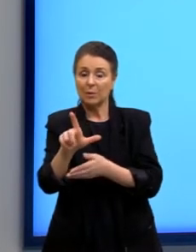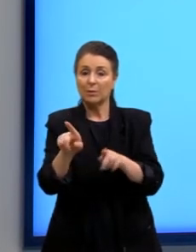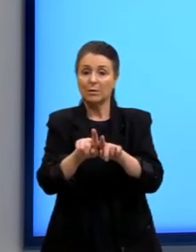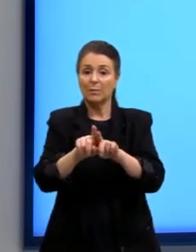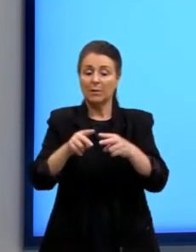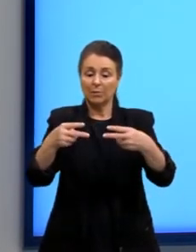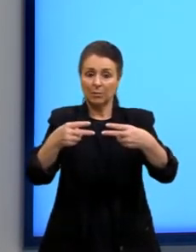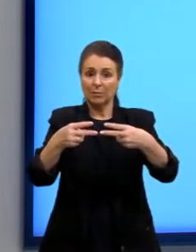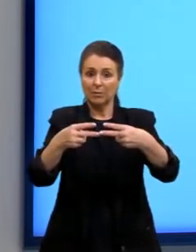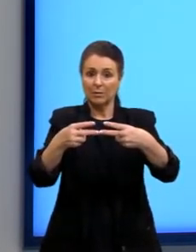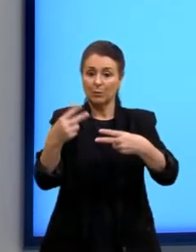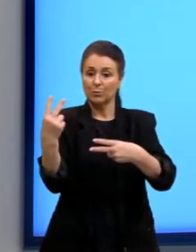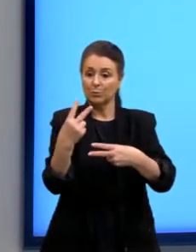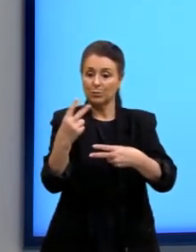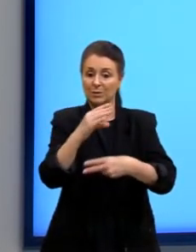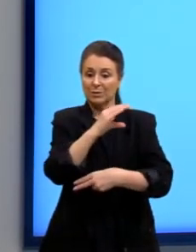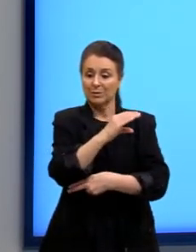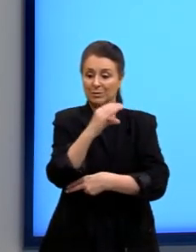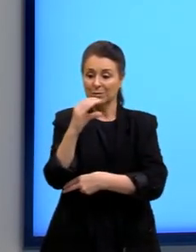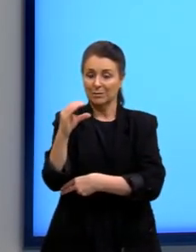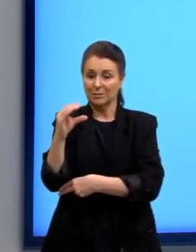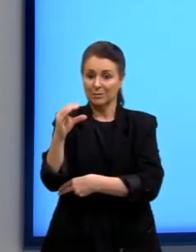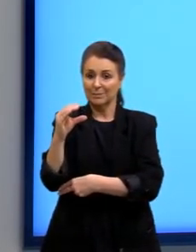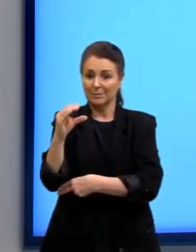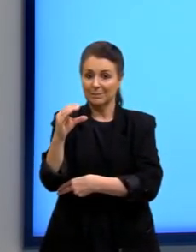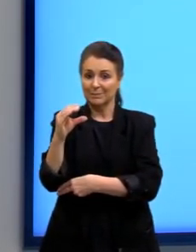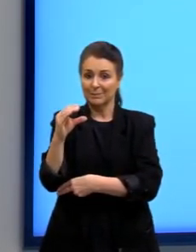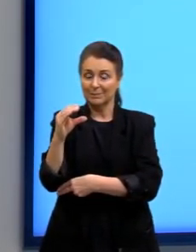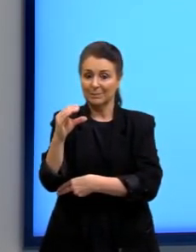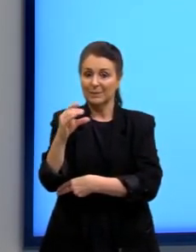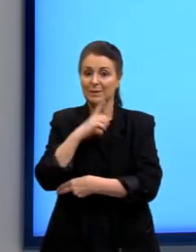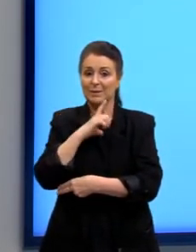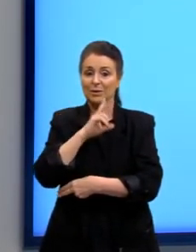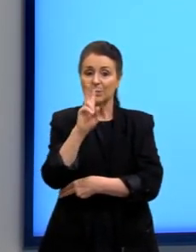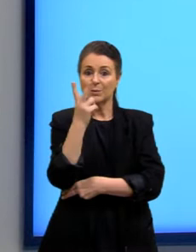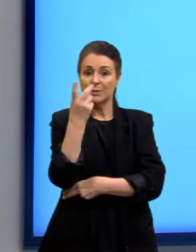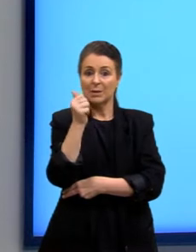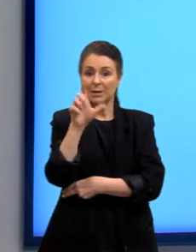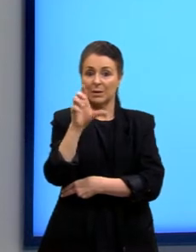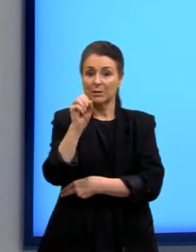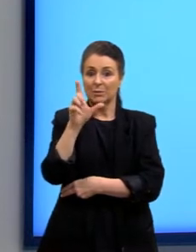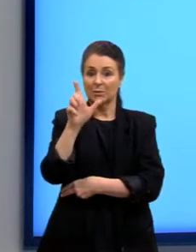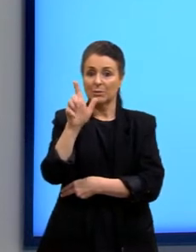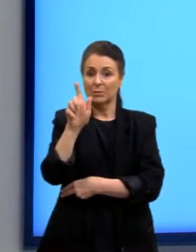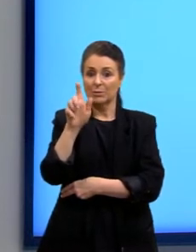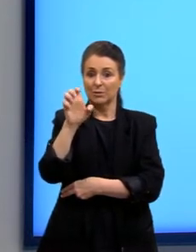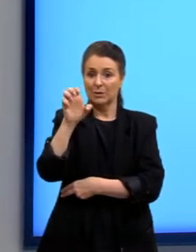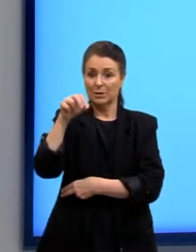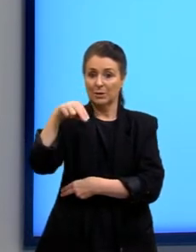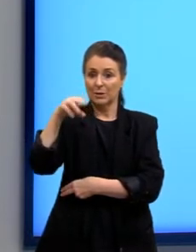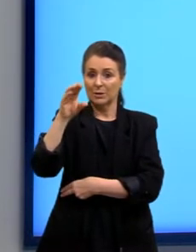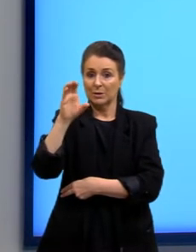dupla ligação entre esses dois carbonos que tinham os halogênios ligados a eles.